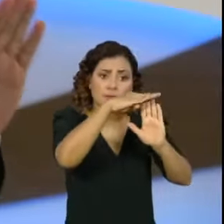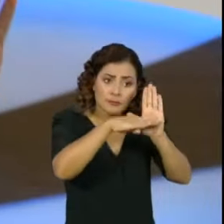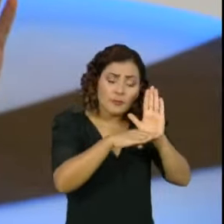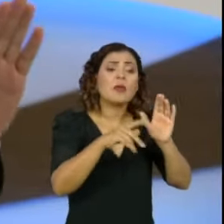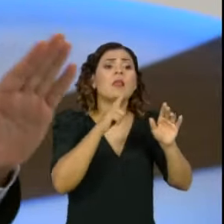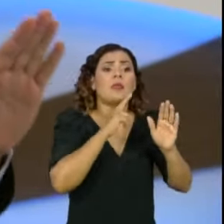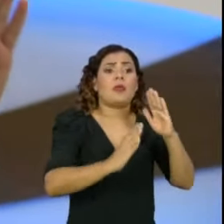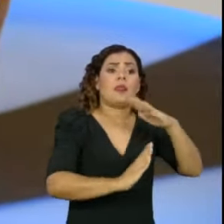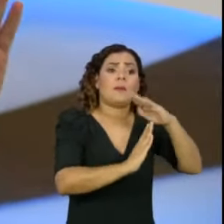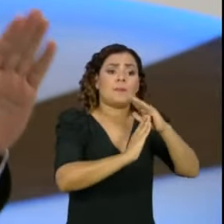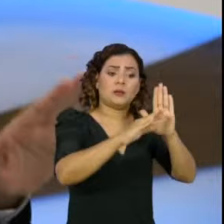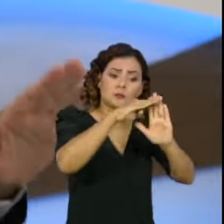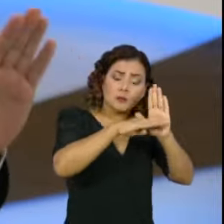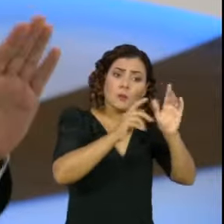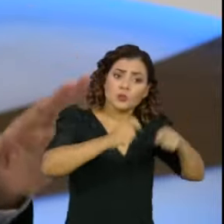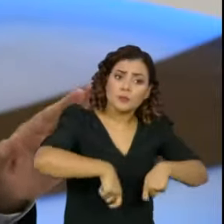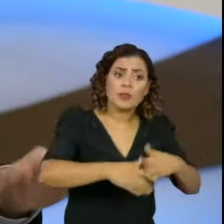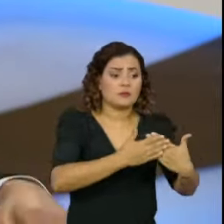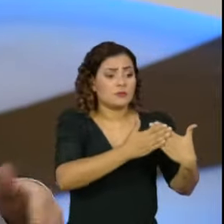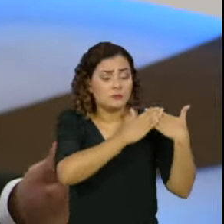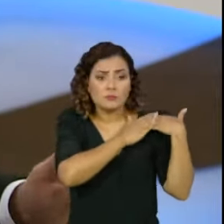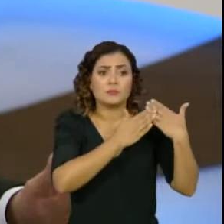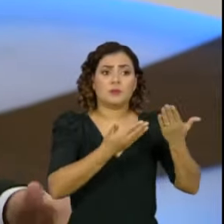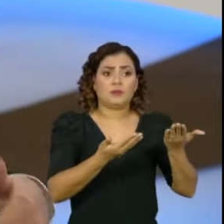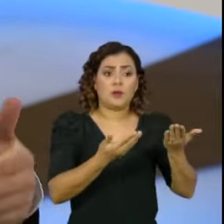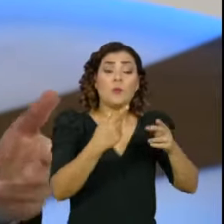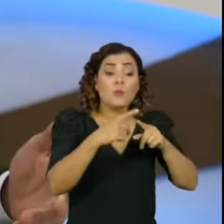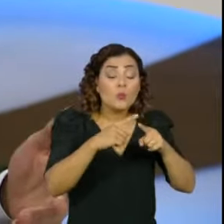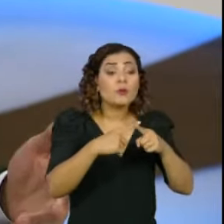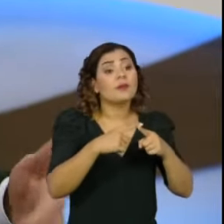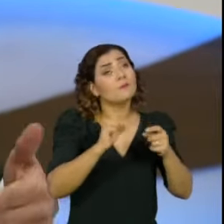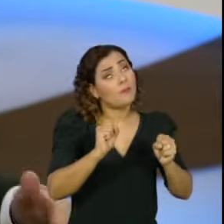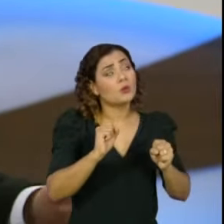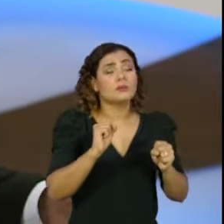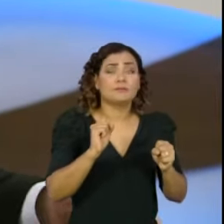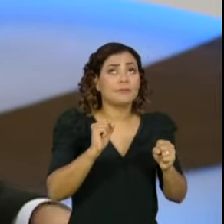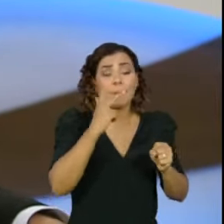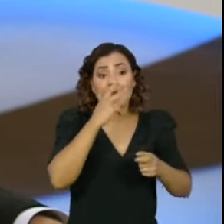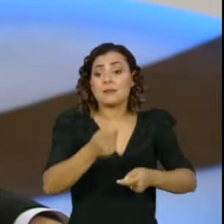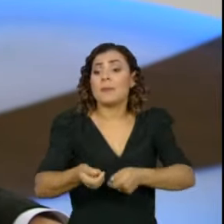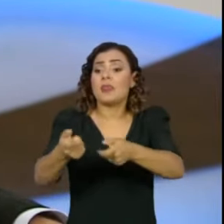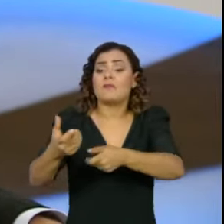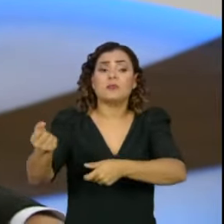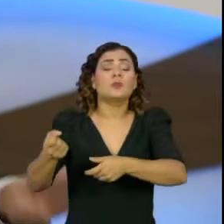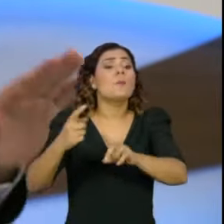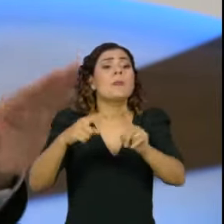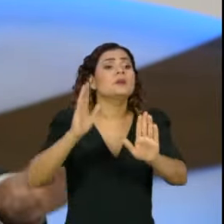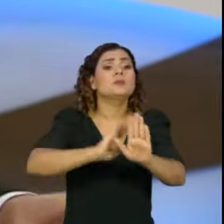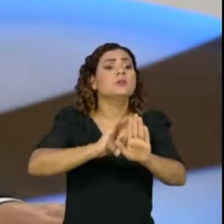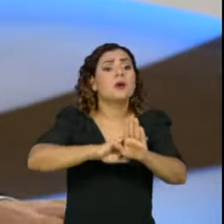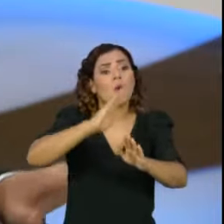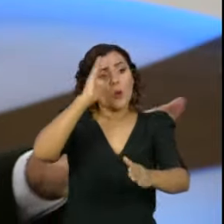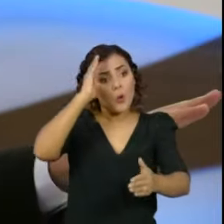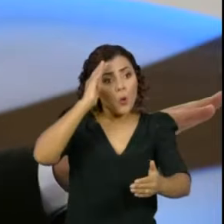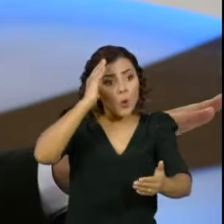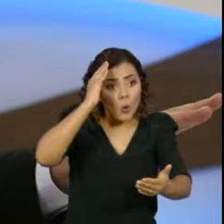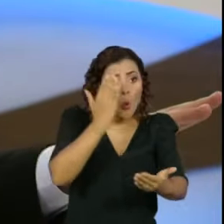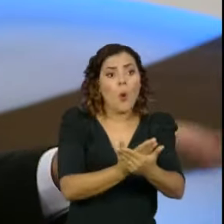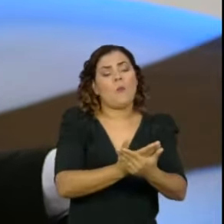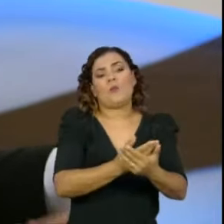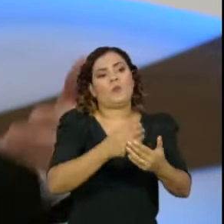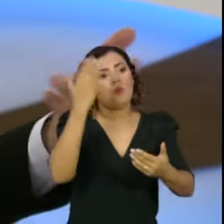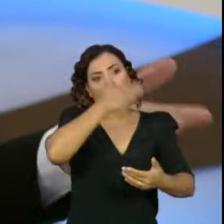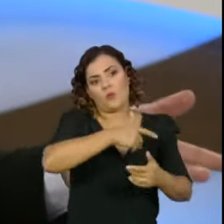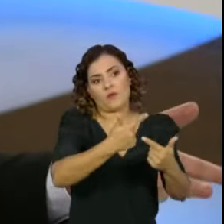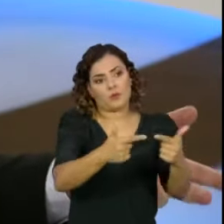limites de possibilidade de responsabilidade fiscal, sob pena de darmos um auxílio sem essa sustentabilidade. Concordo que pode ser retirada a